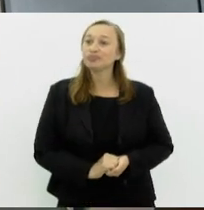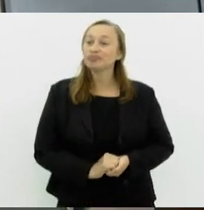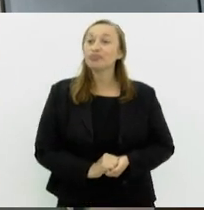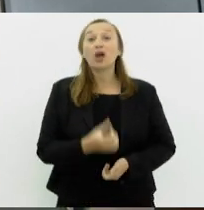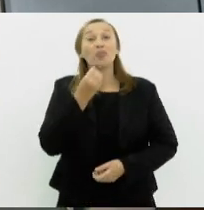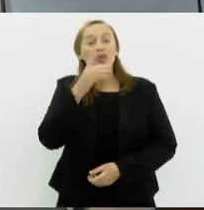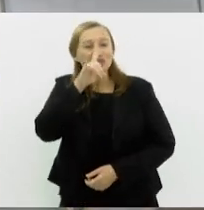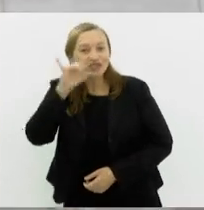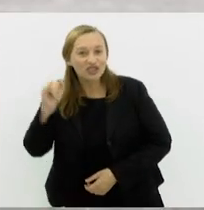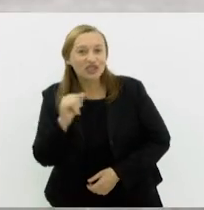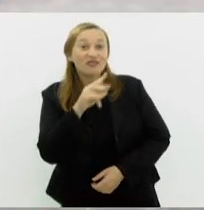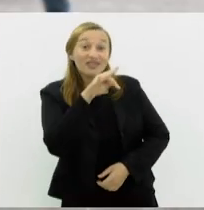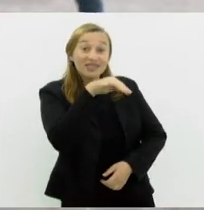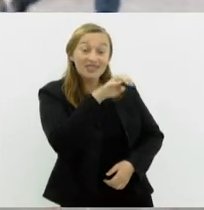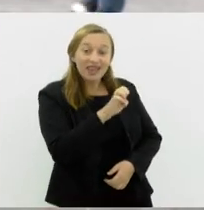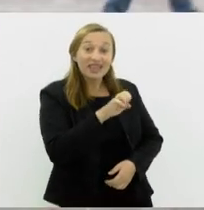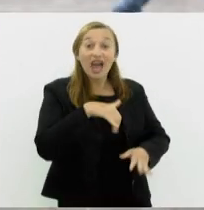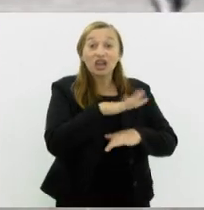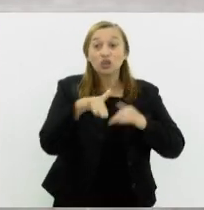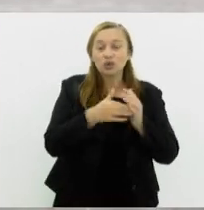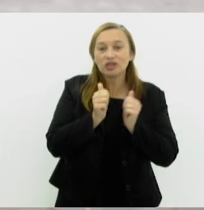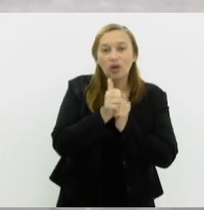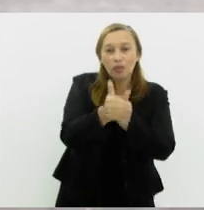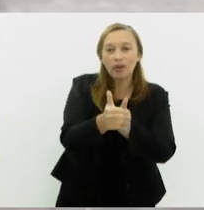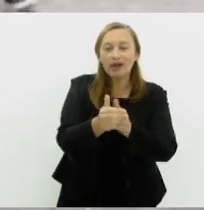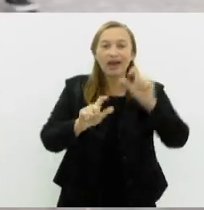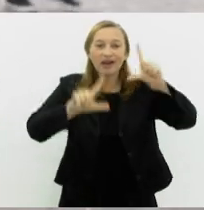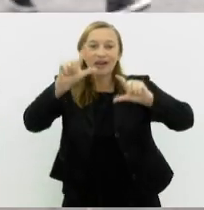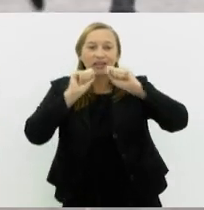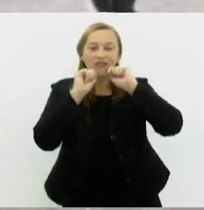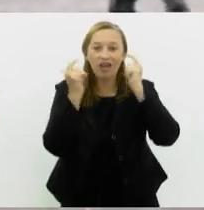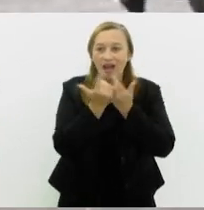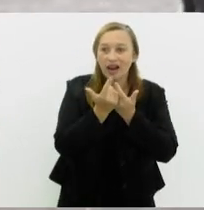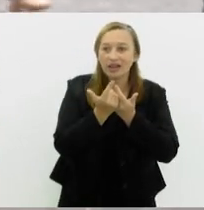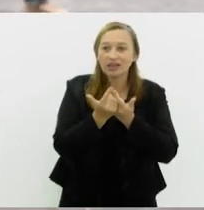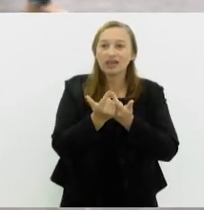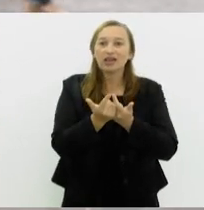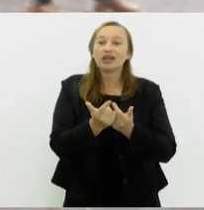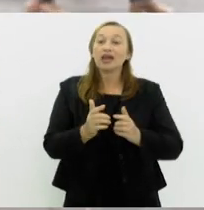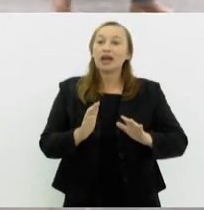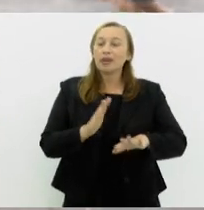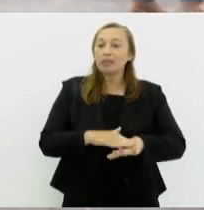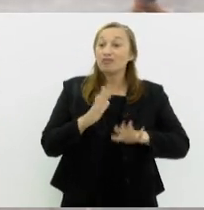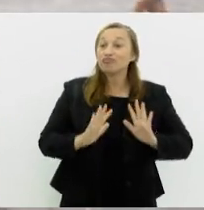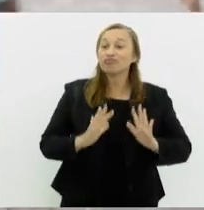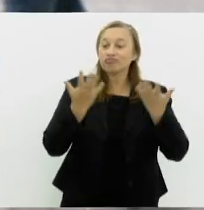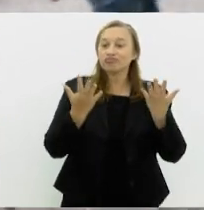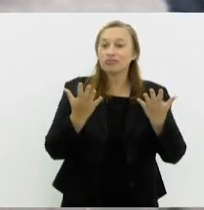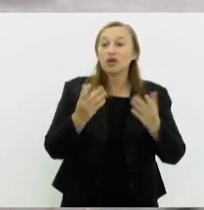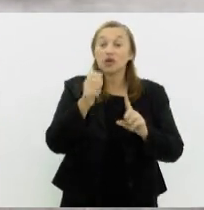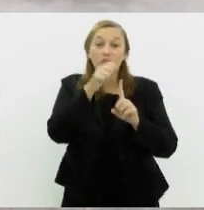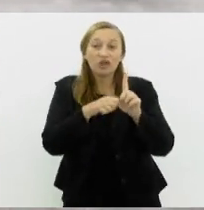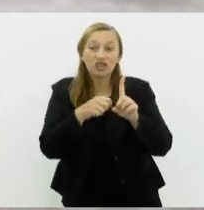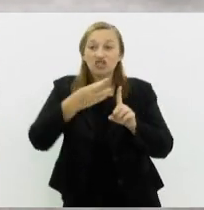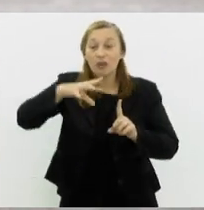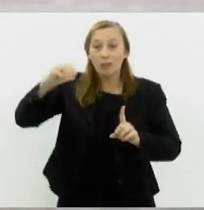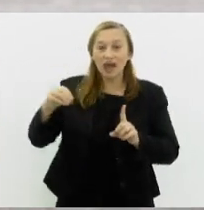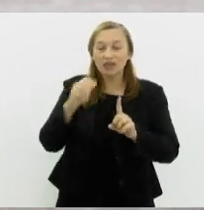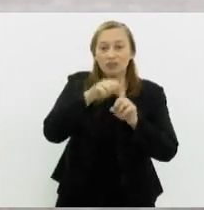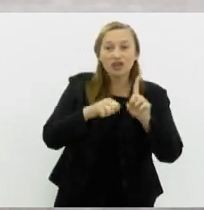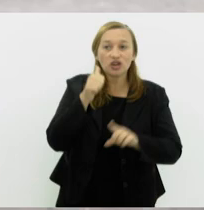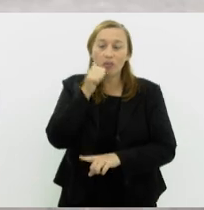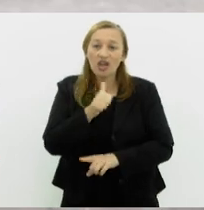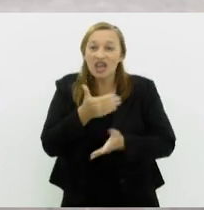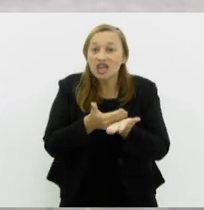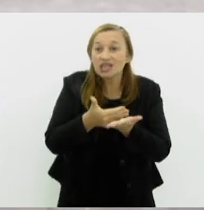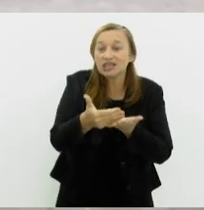Bom dia, Vicente. Bom dia a todos que acompanham a TV Alerj. É mais um evento da Escola do Legislativo no mês de março, no mês das mulheres, né? E que começa